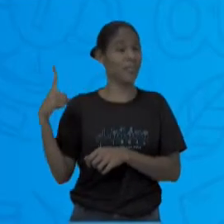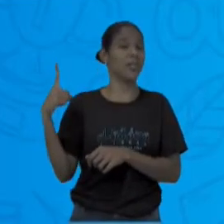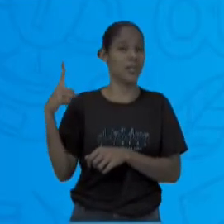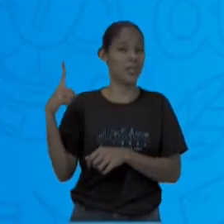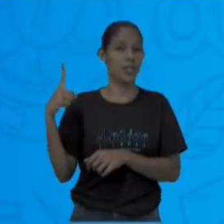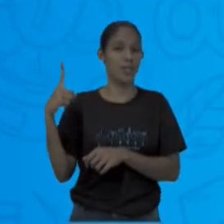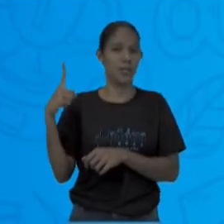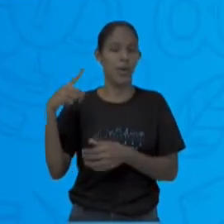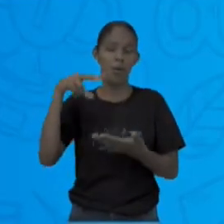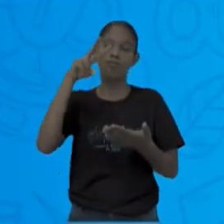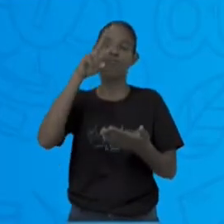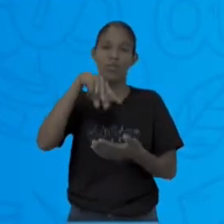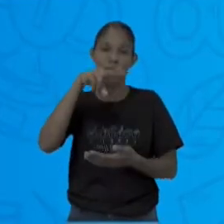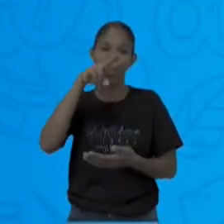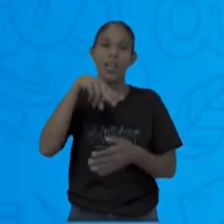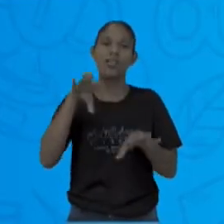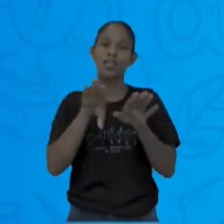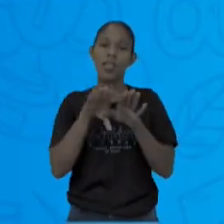embaixo, escrito.